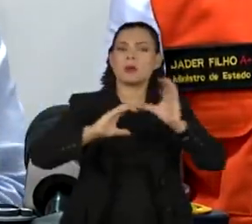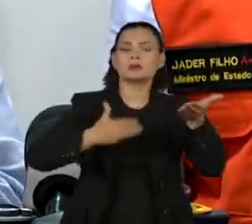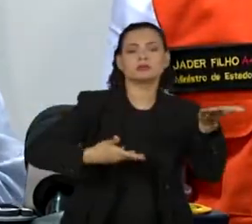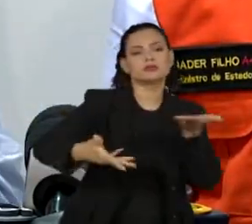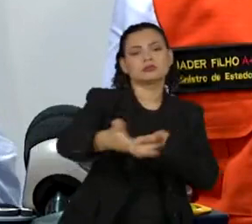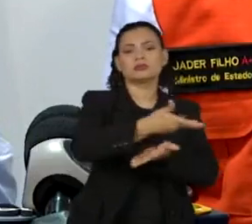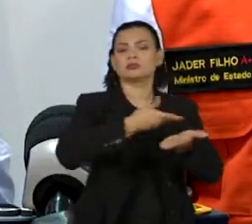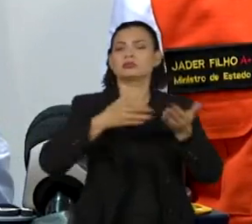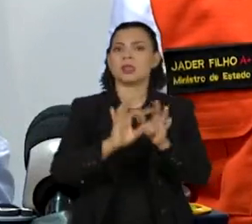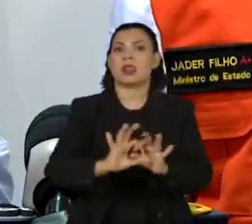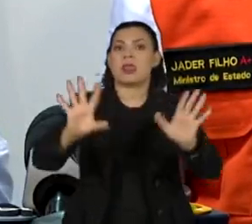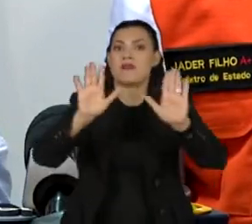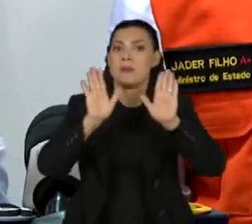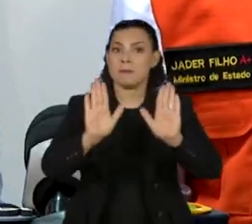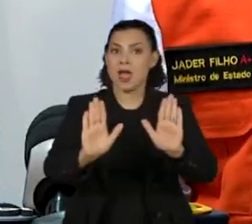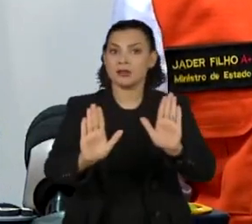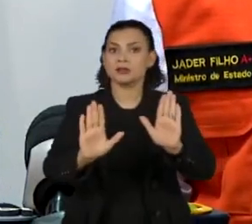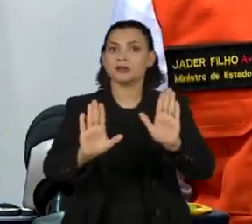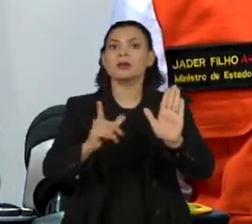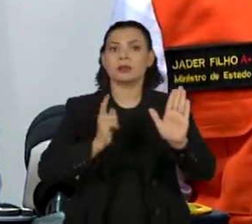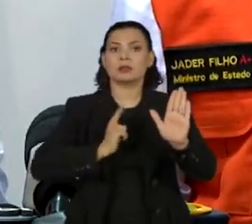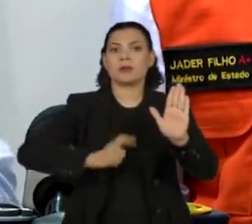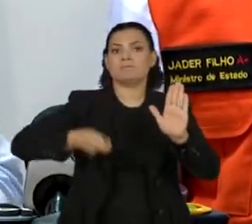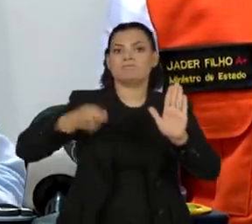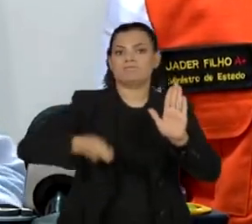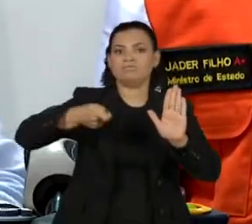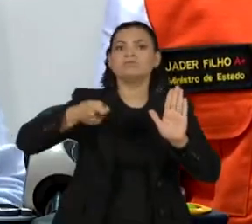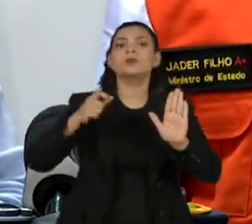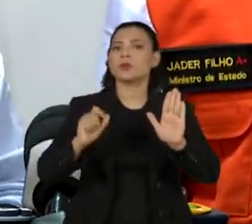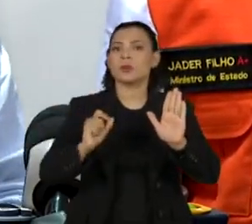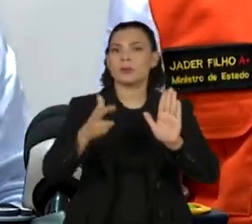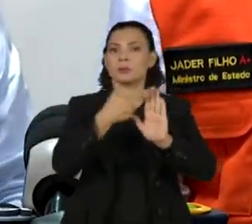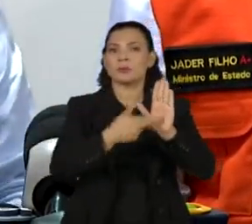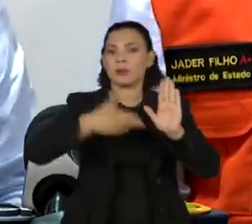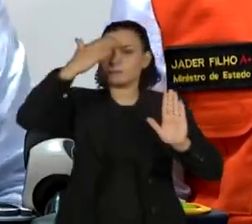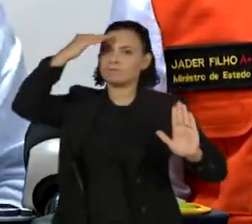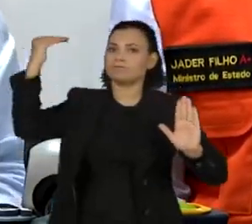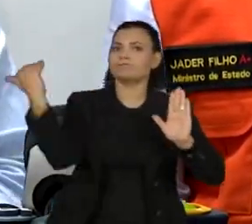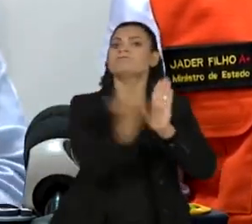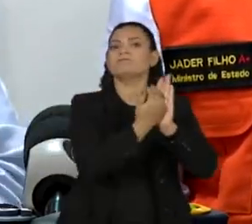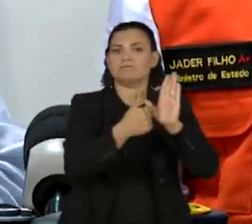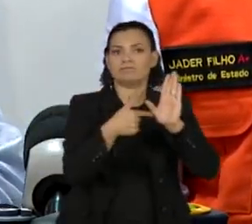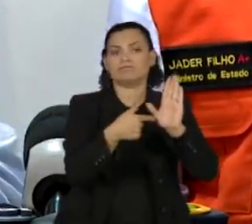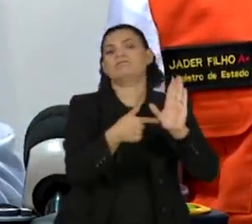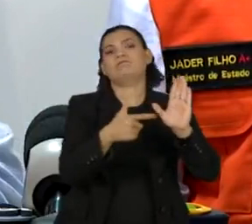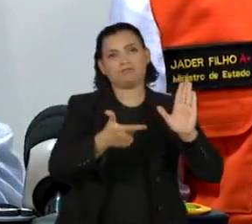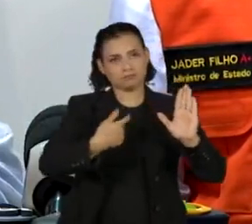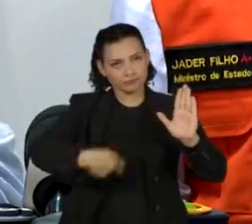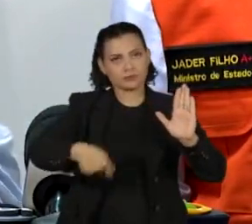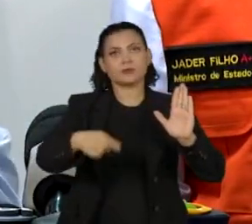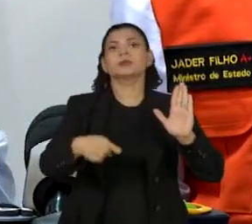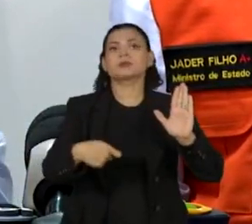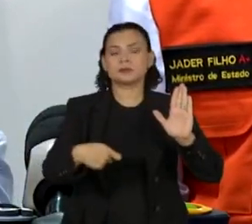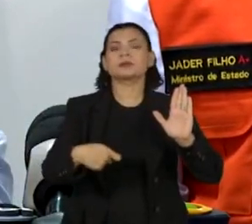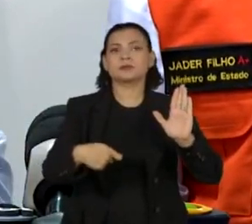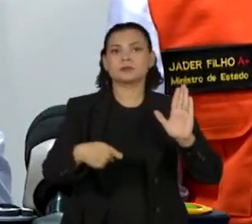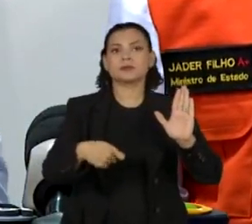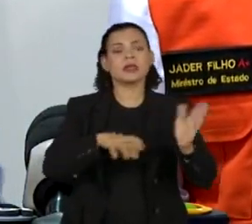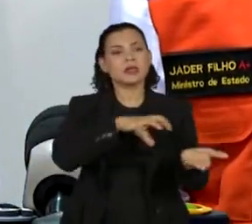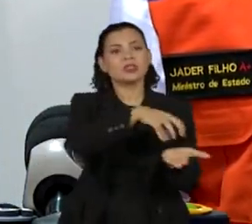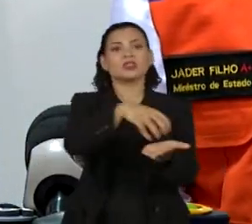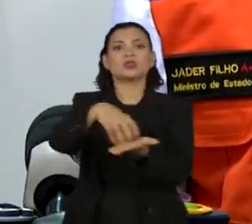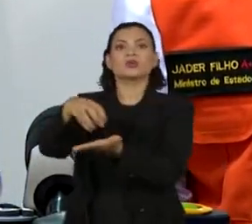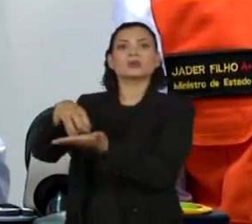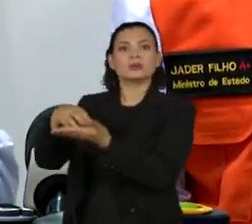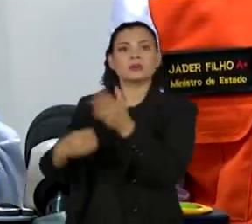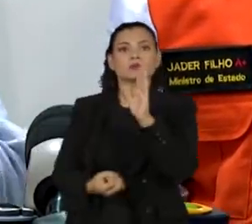expressão, mas ela também exige que as pessoas respeitem as instituições